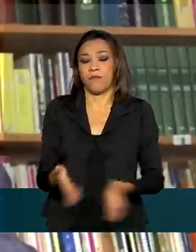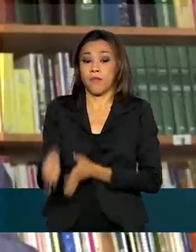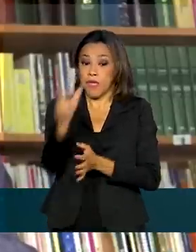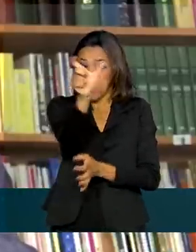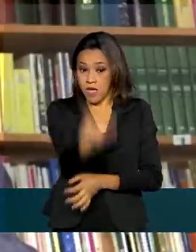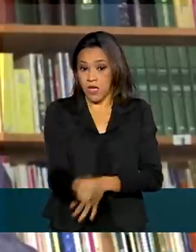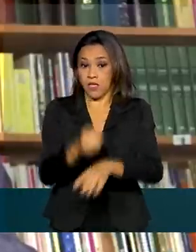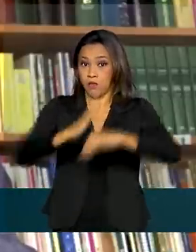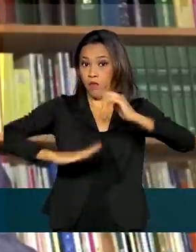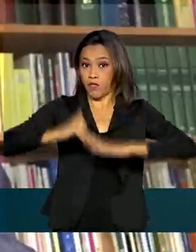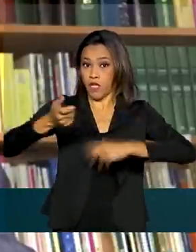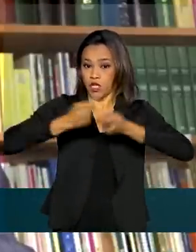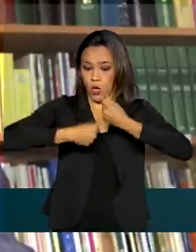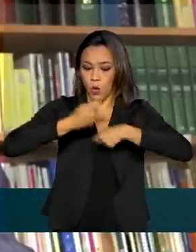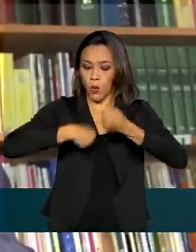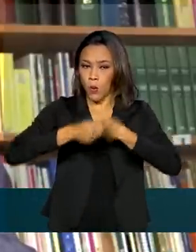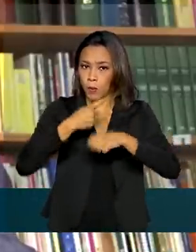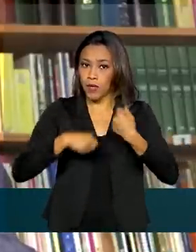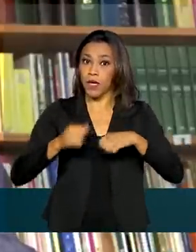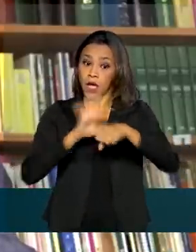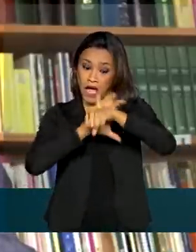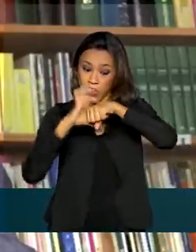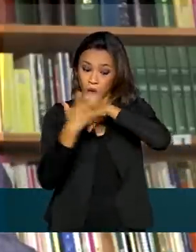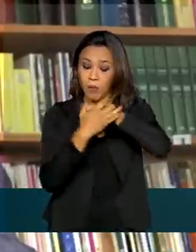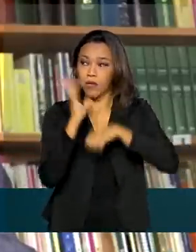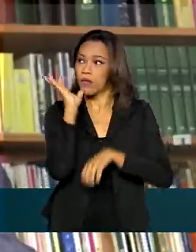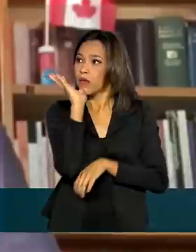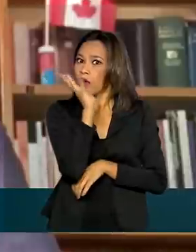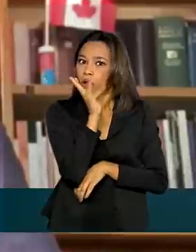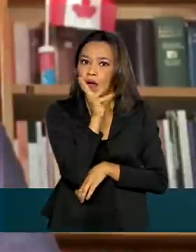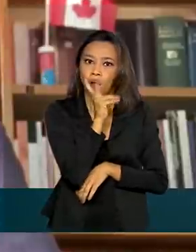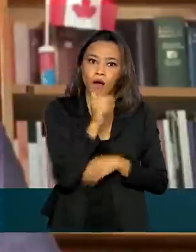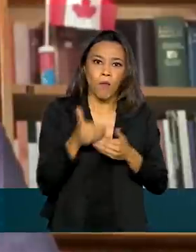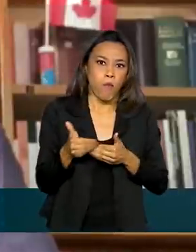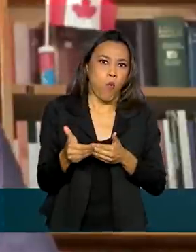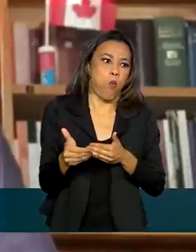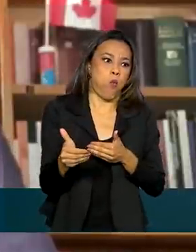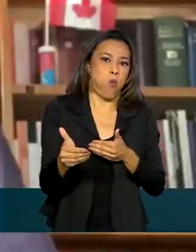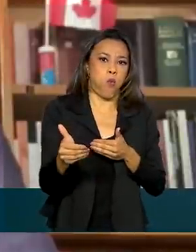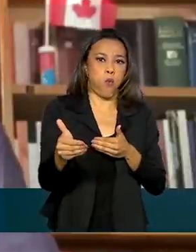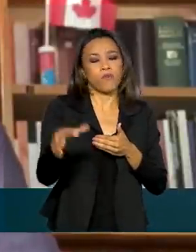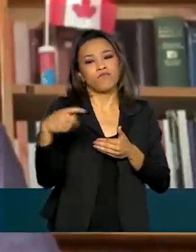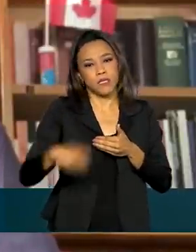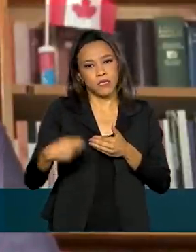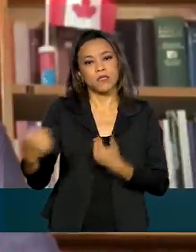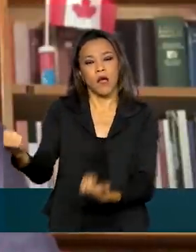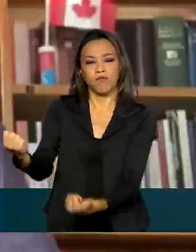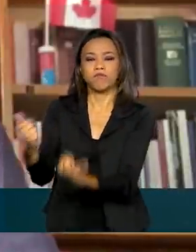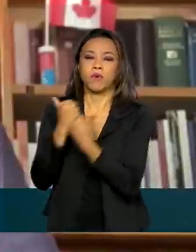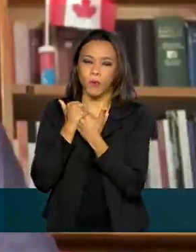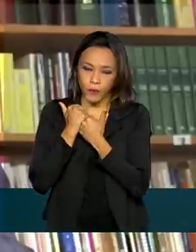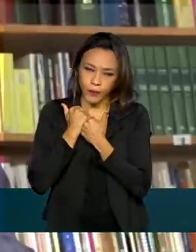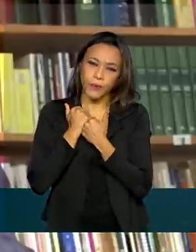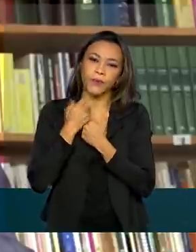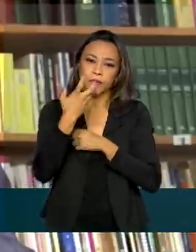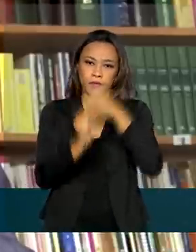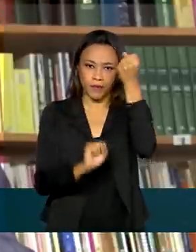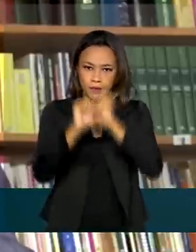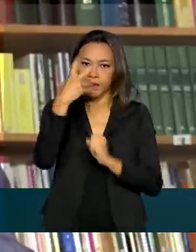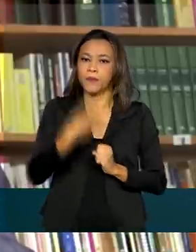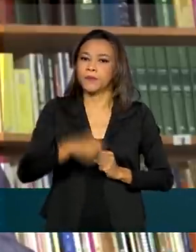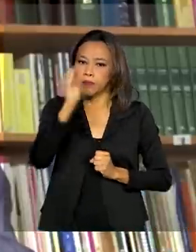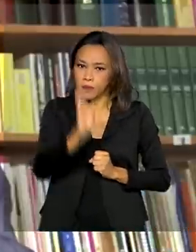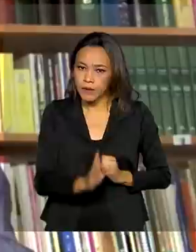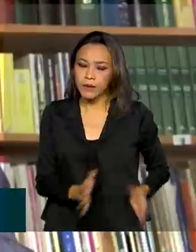economista, como a pandemia está durando mais do que se esperava, é necessário o apoio à indústria nacional. Isso vai